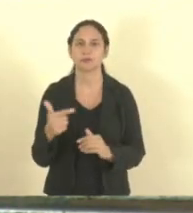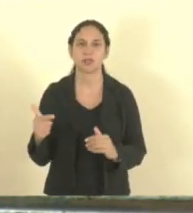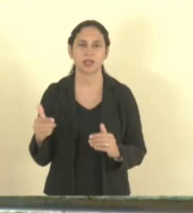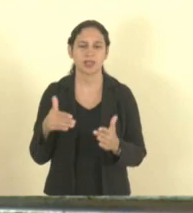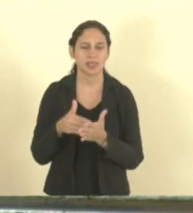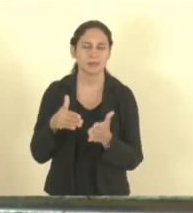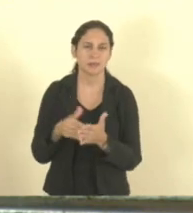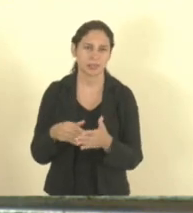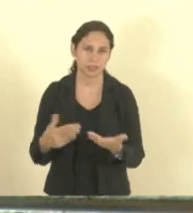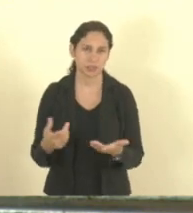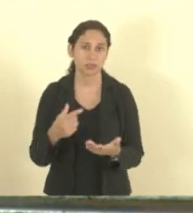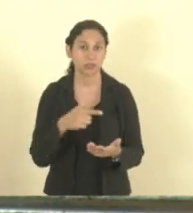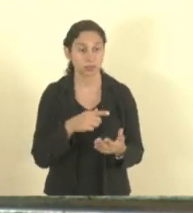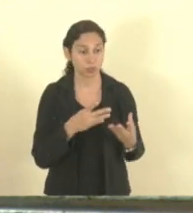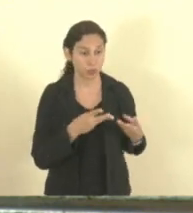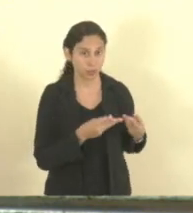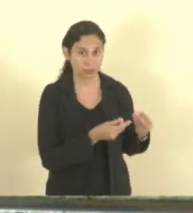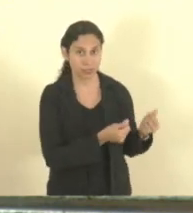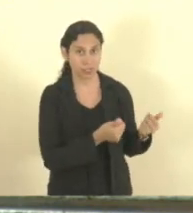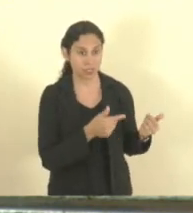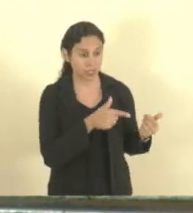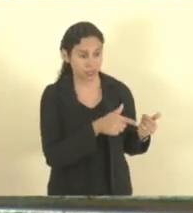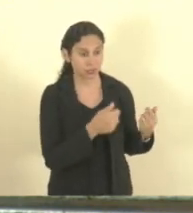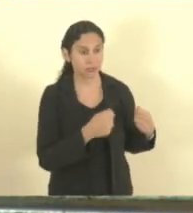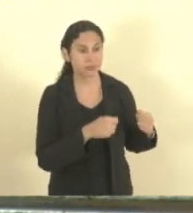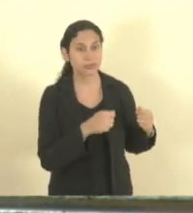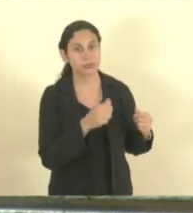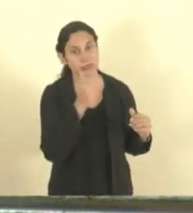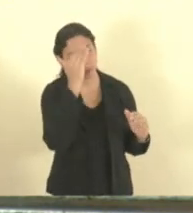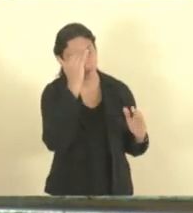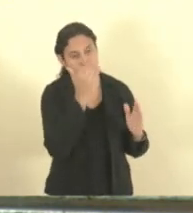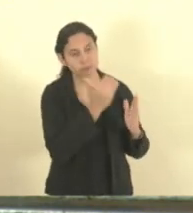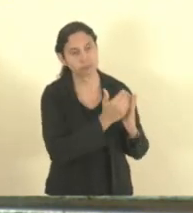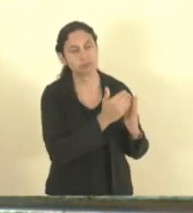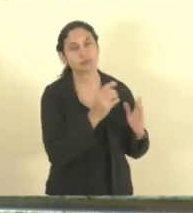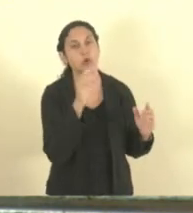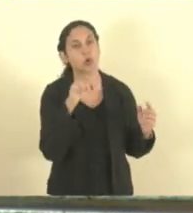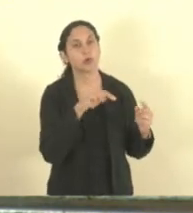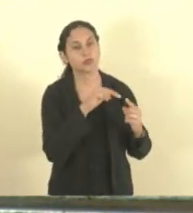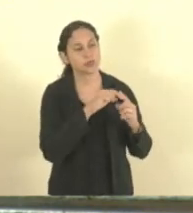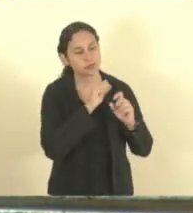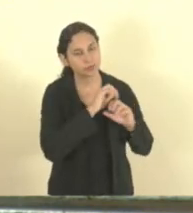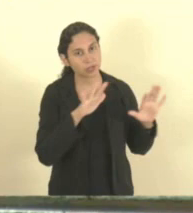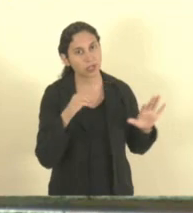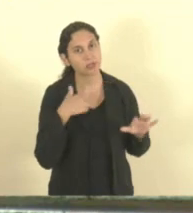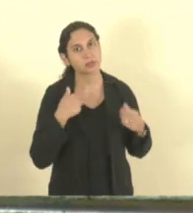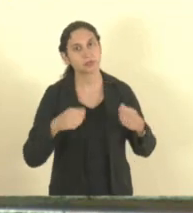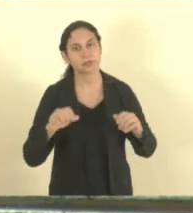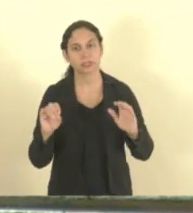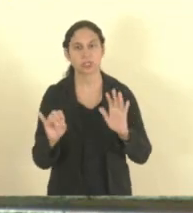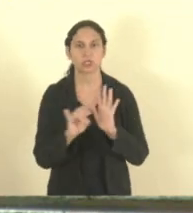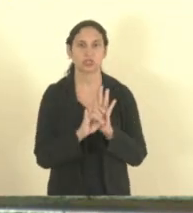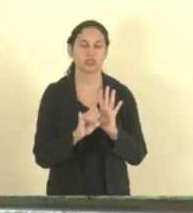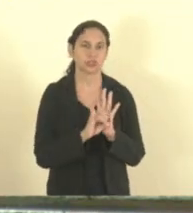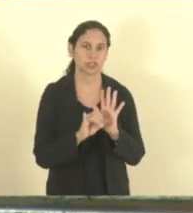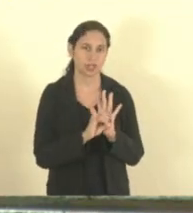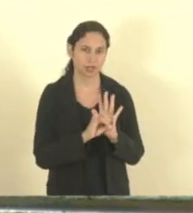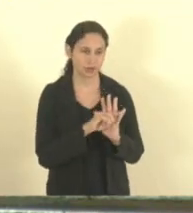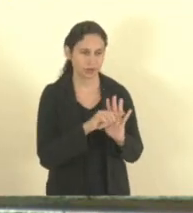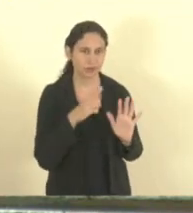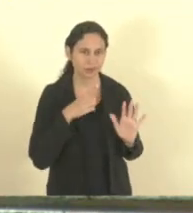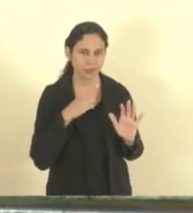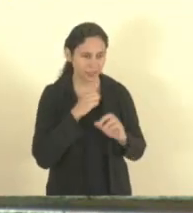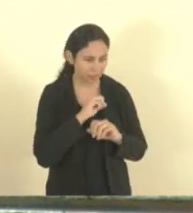qualidade, ele tem que ser atribuído de acordo com os critérios objetivos. A gente tem que olhar os editais. Se realmente os editais estão criando